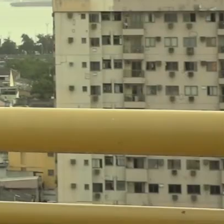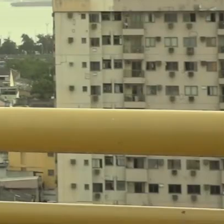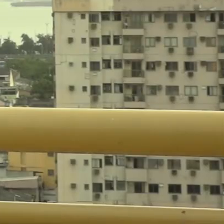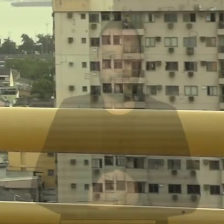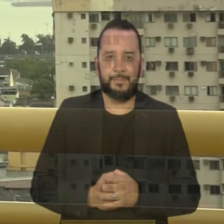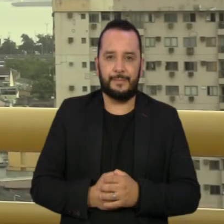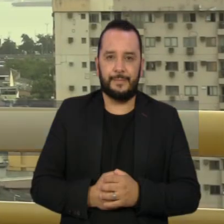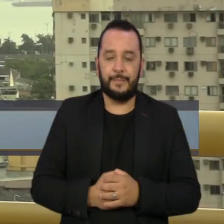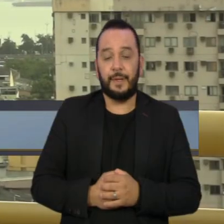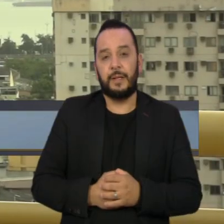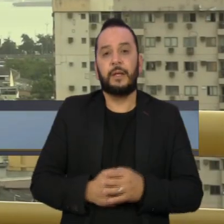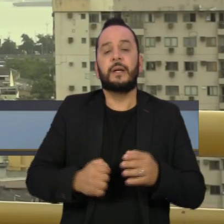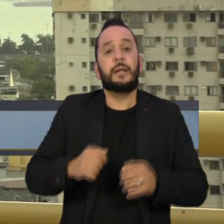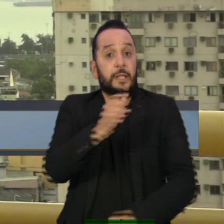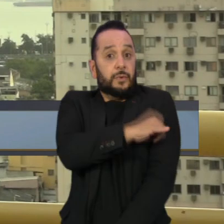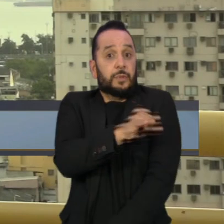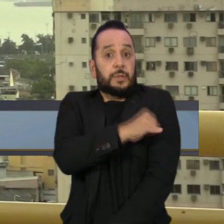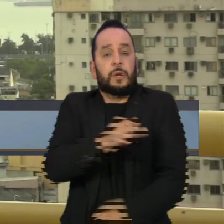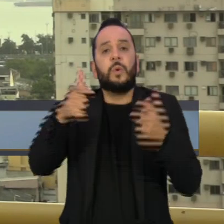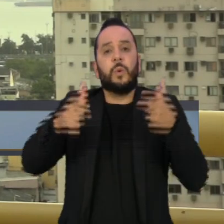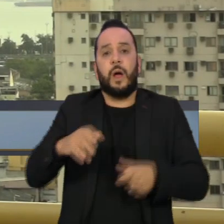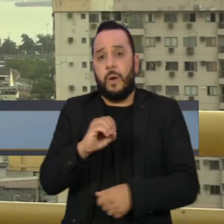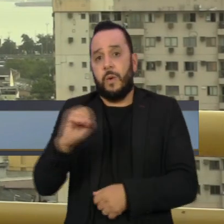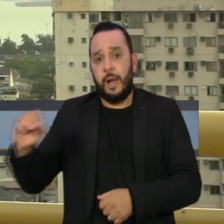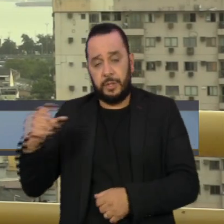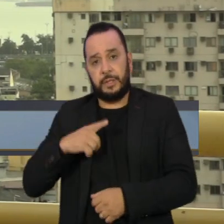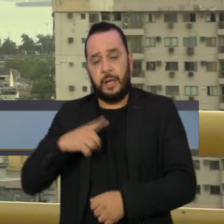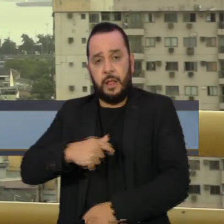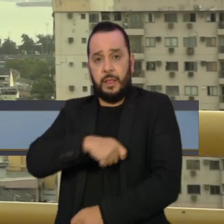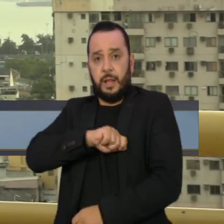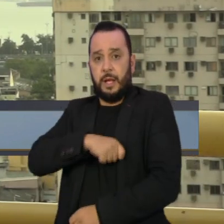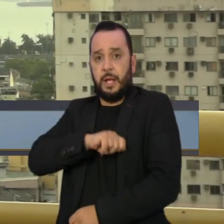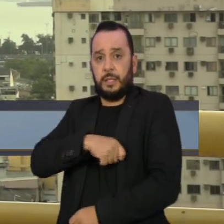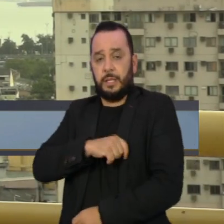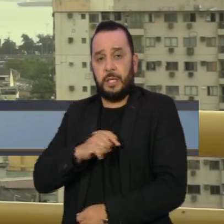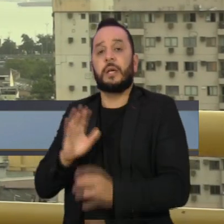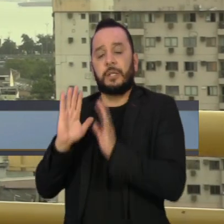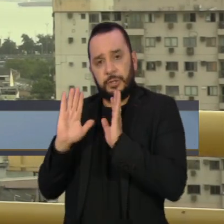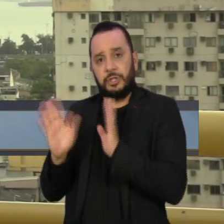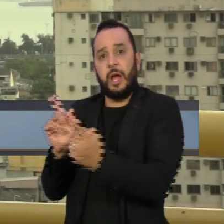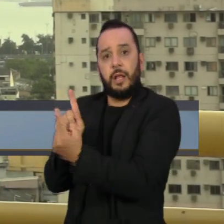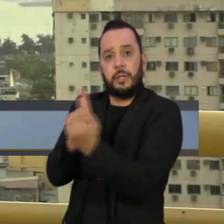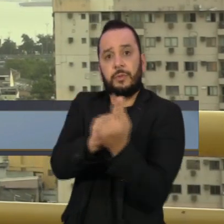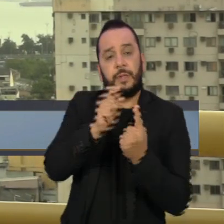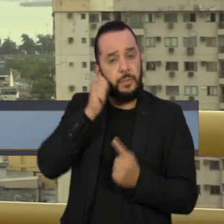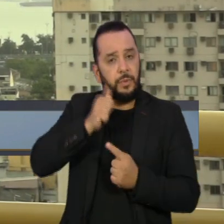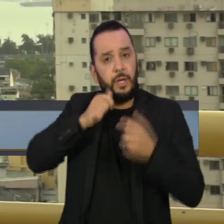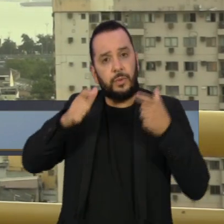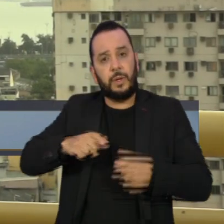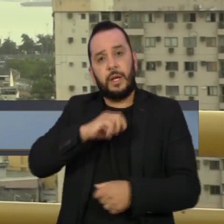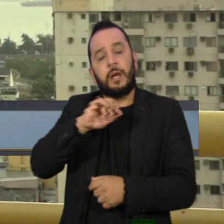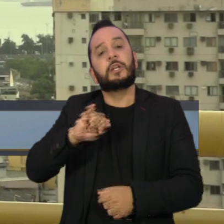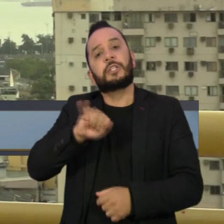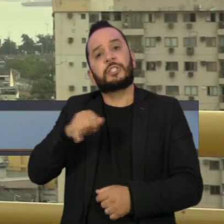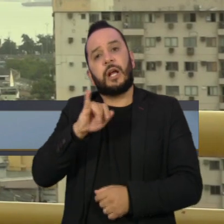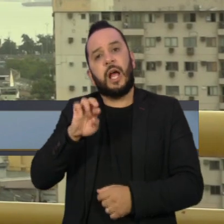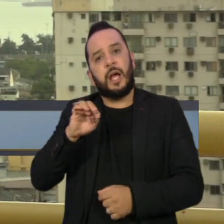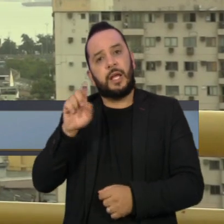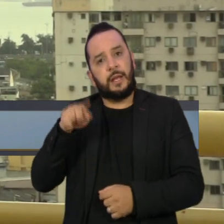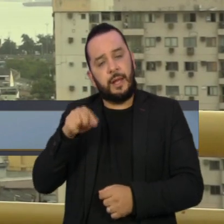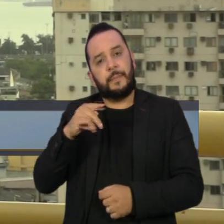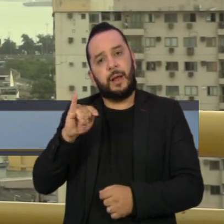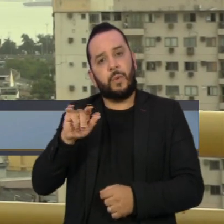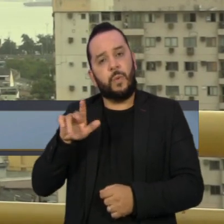Na Zona Oeste do Rio de Janeiro, a Delegacia de Atendimento à Mulher de Jacarepaguá denunciou por violência